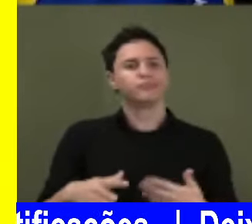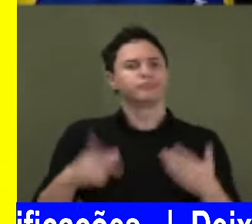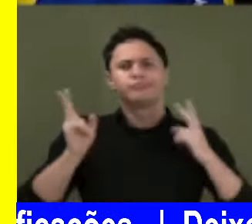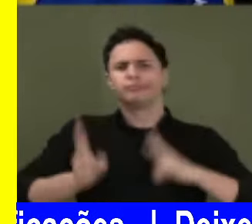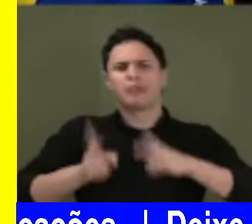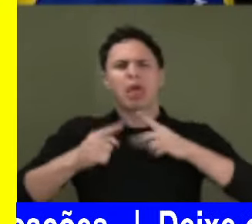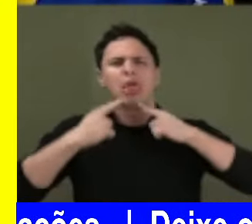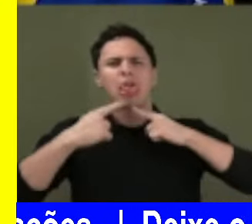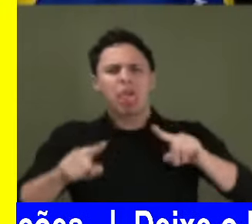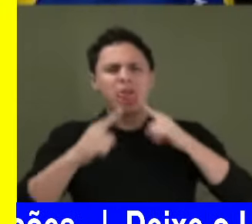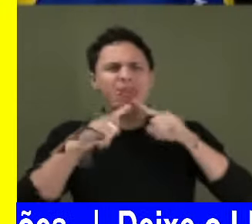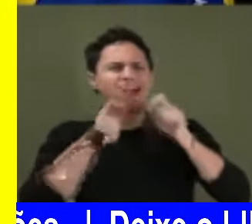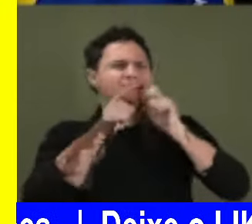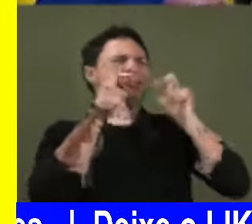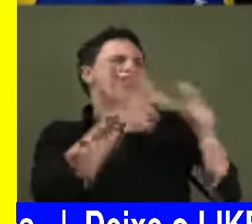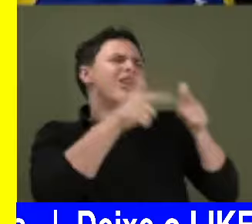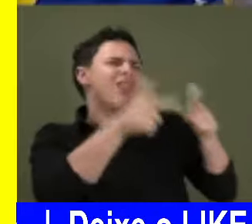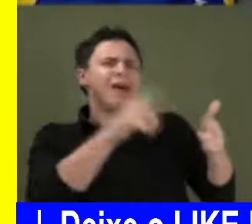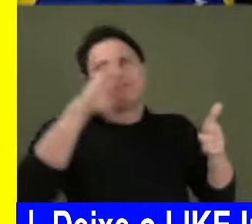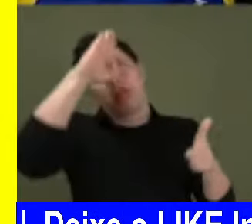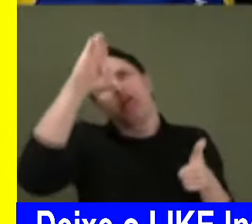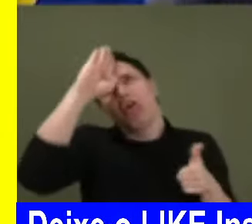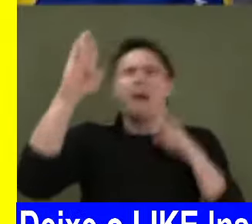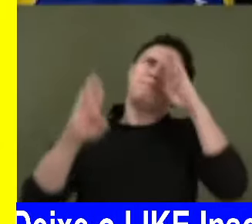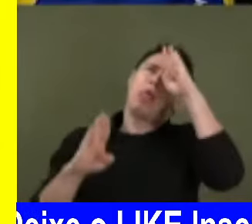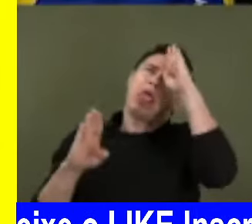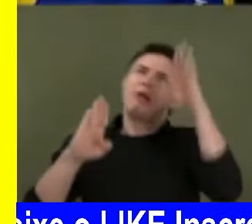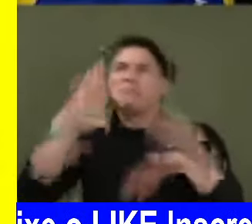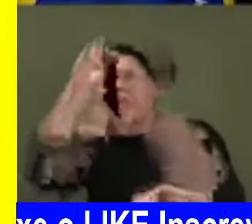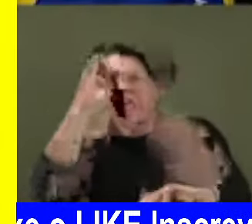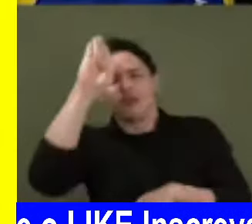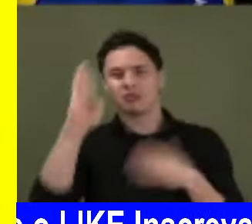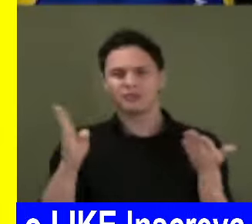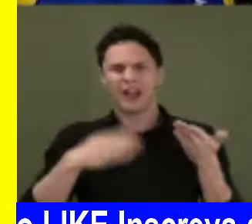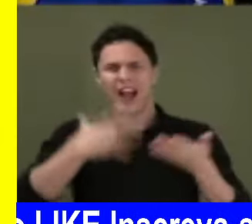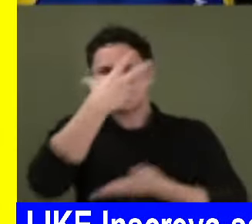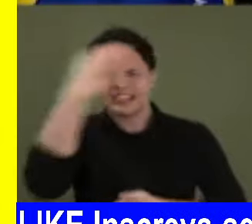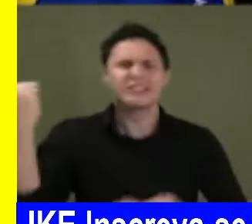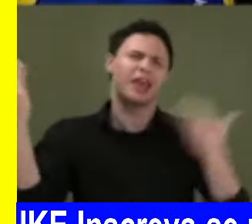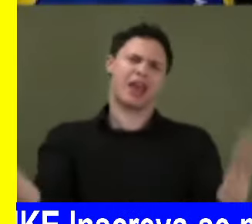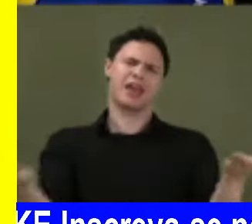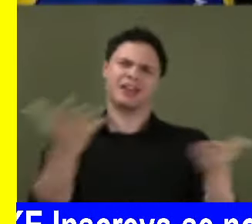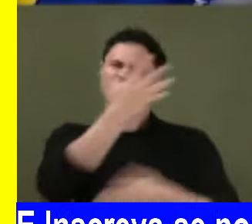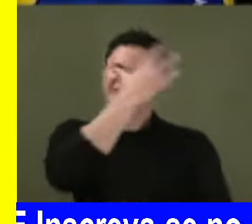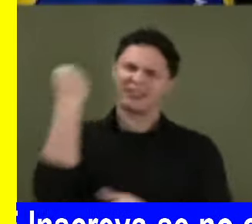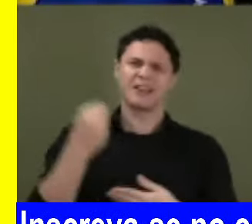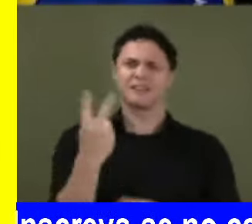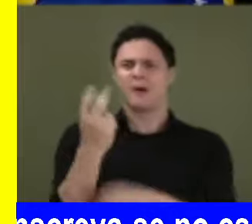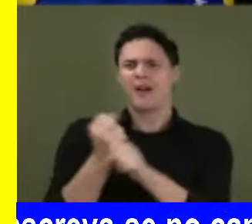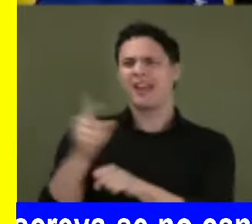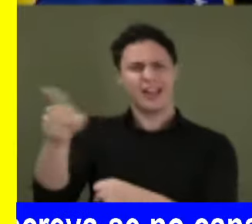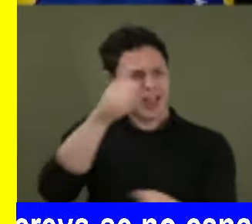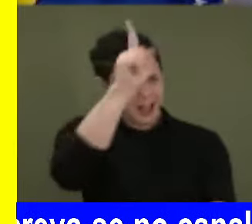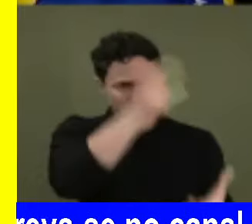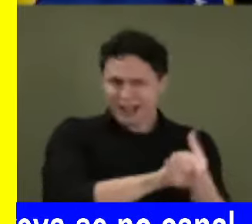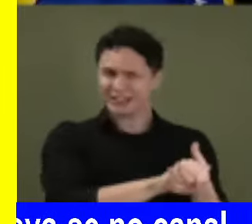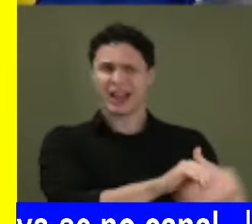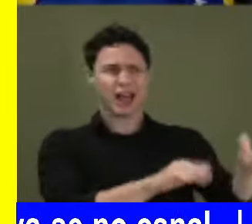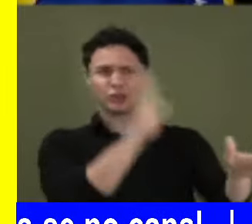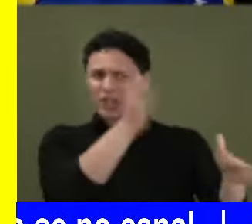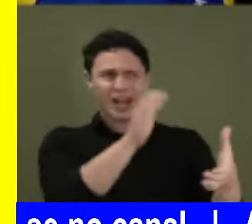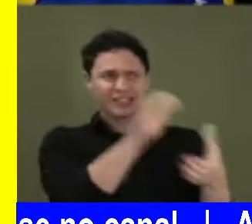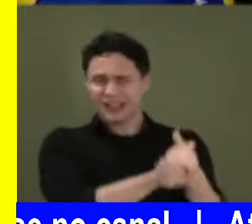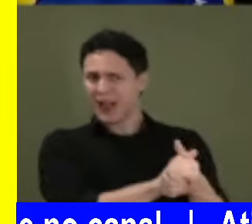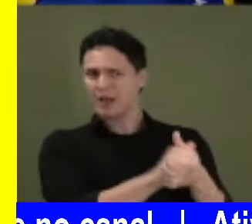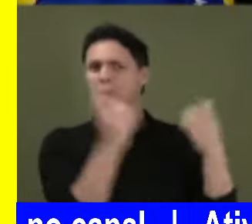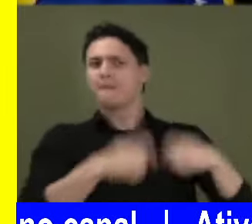a mesma ladainha ficar falando do Bolsonaro, é Bolsonaro, é Bolsonaro, é Bolsonaro. Esqueça um pouco, o Bolsonaro tem... Ele é casado, e muito bem casado,